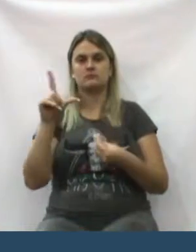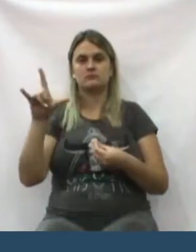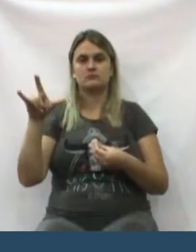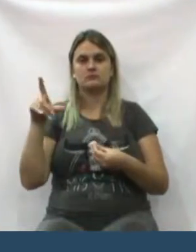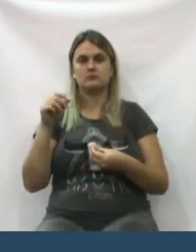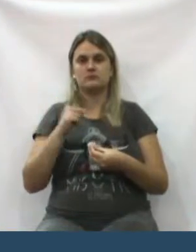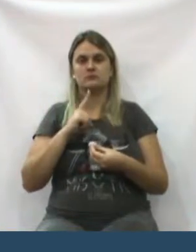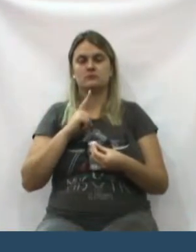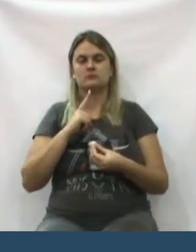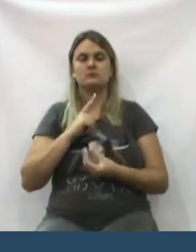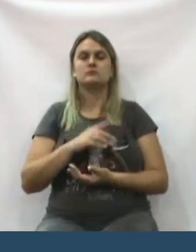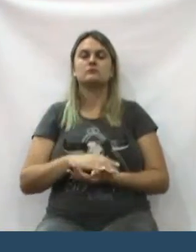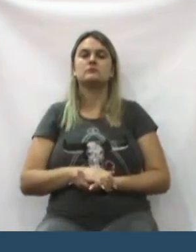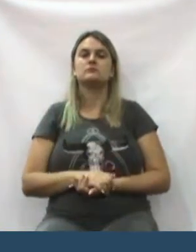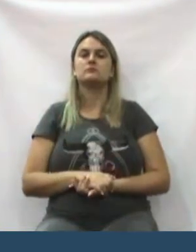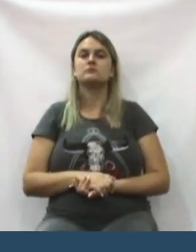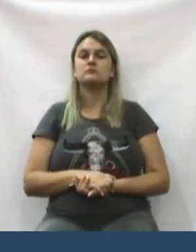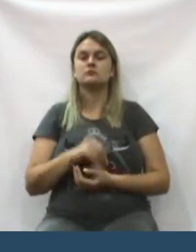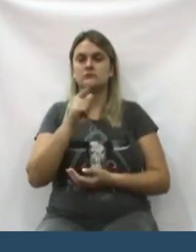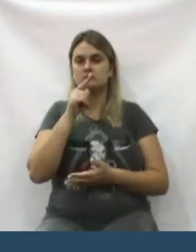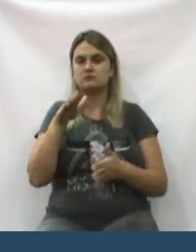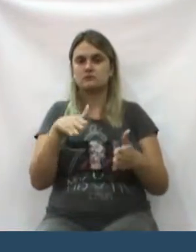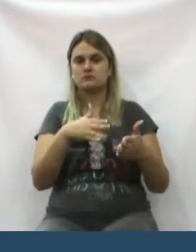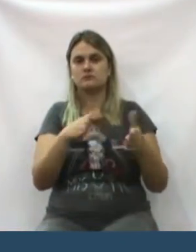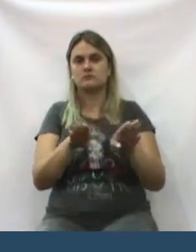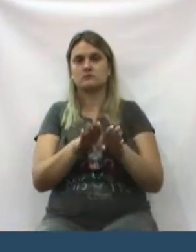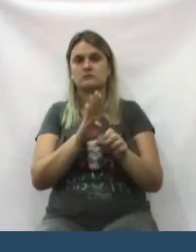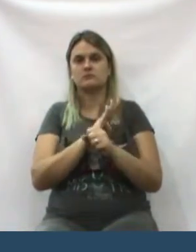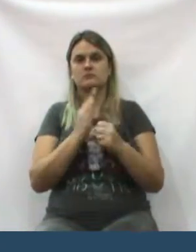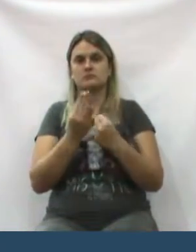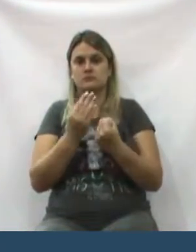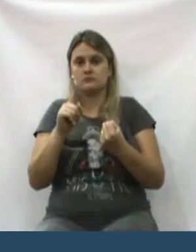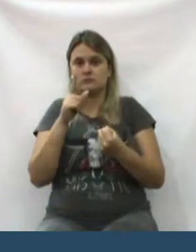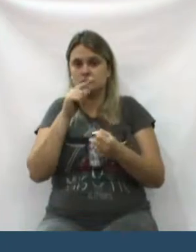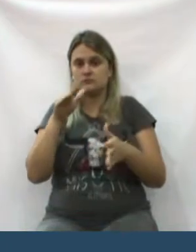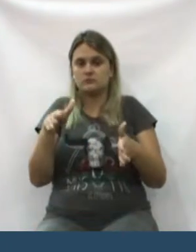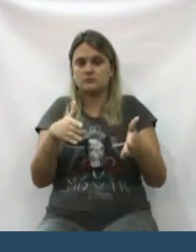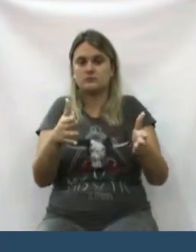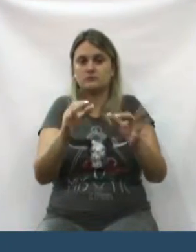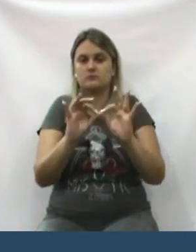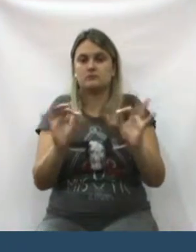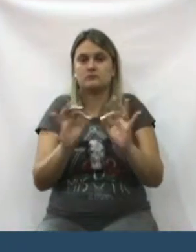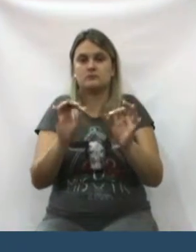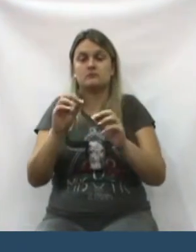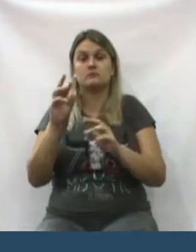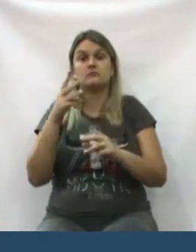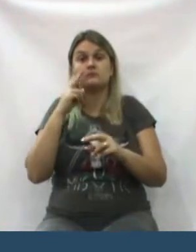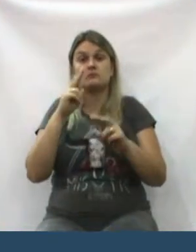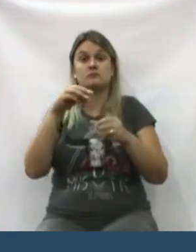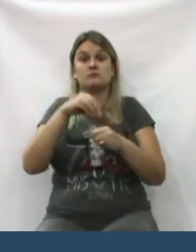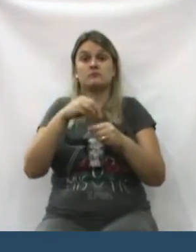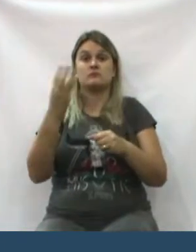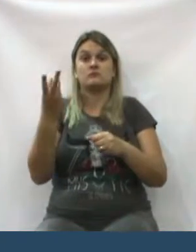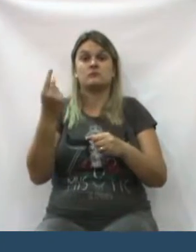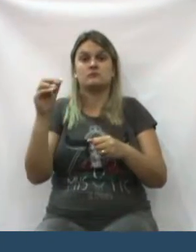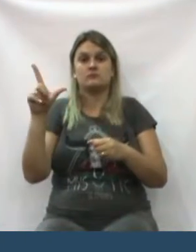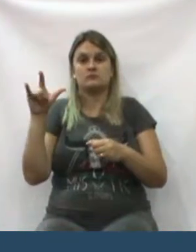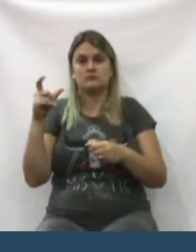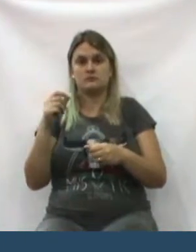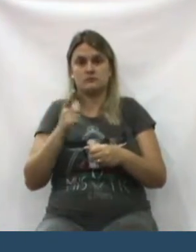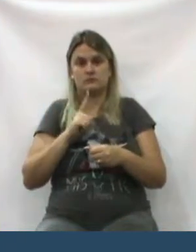de lixo que foi tirado naquele rio. É um rio pequeno. Imagina o tanto de lixo que foi tirado dali de dentro.